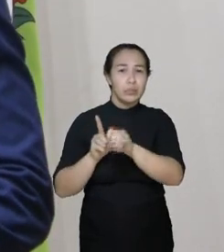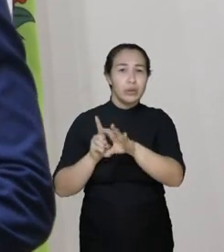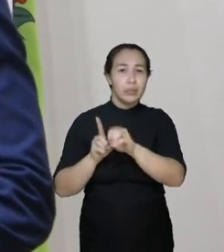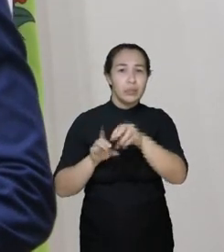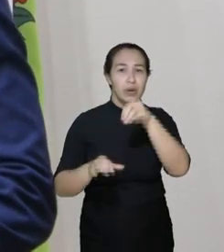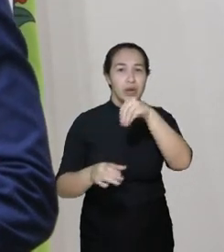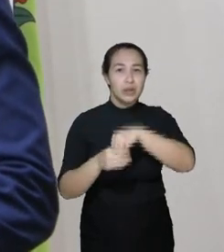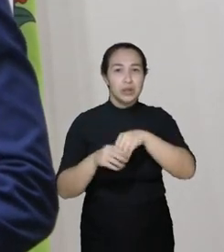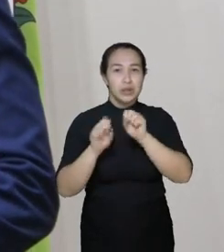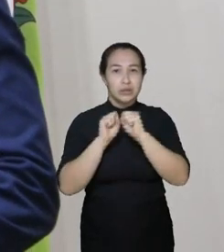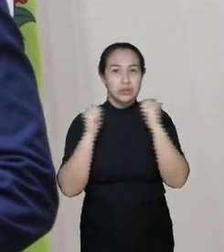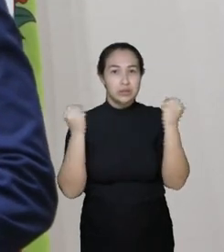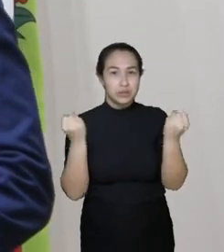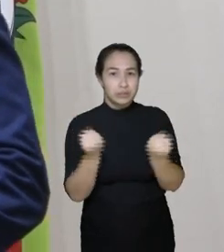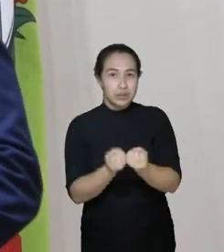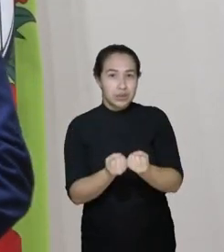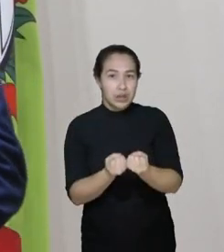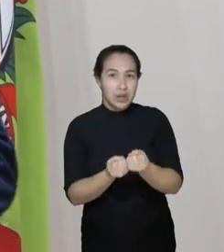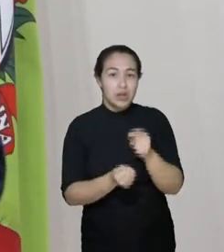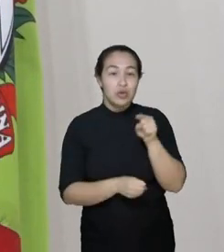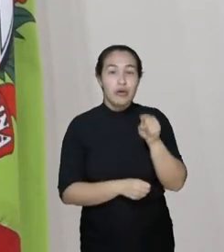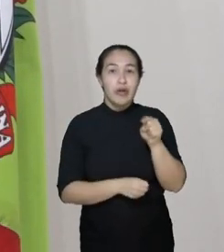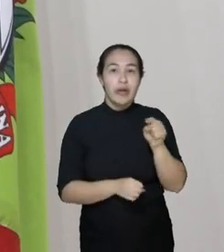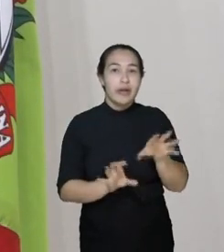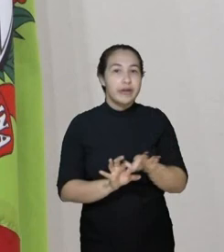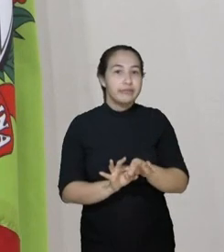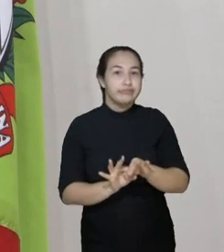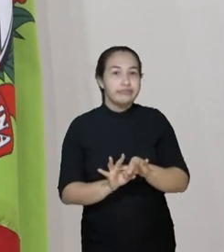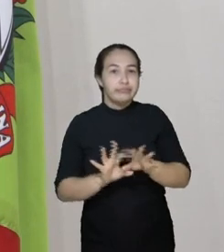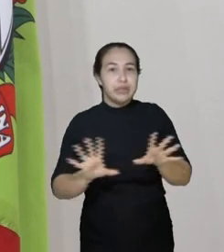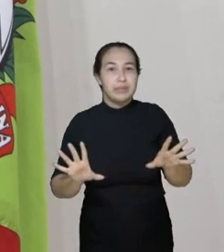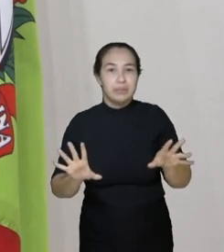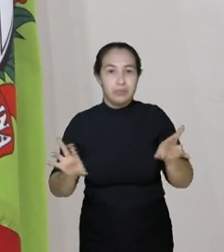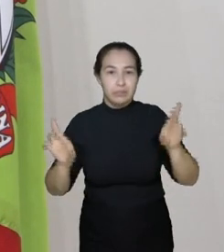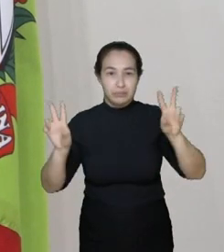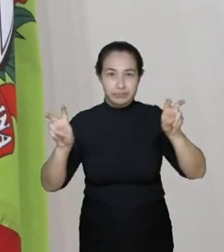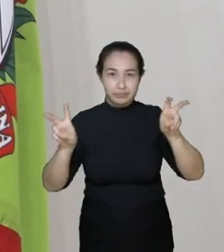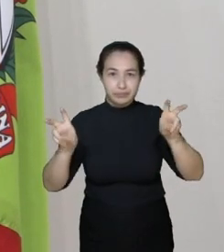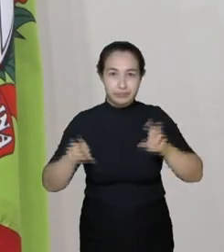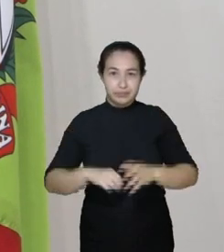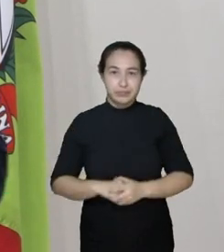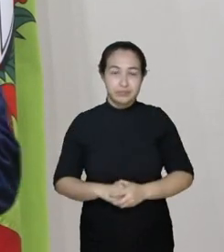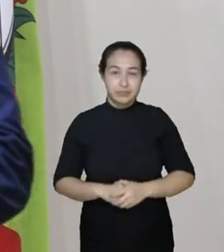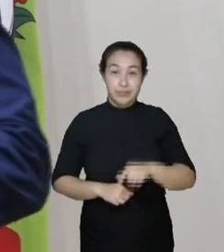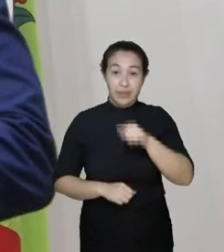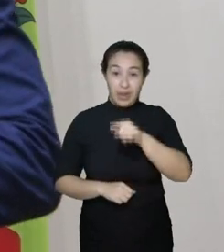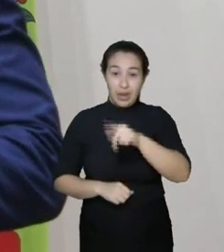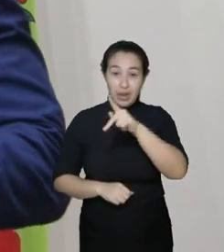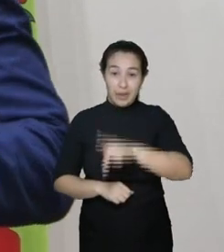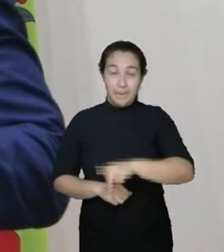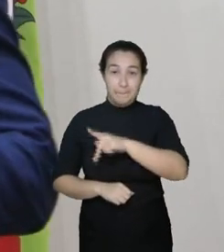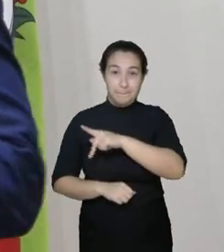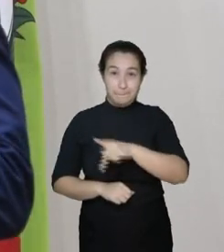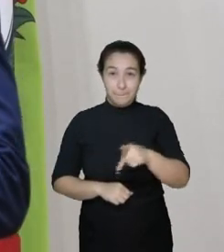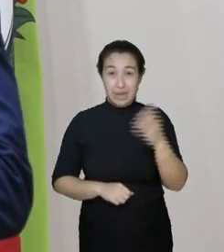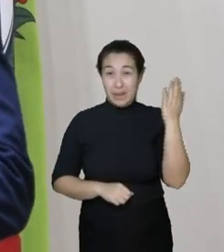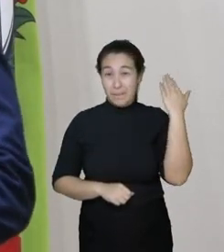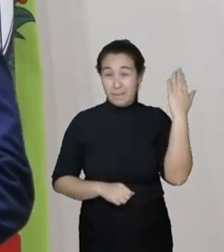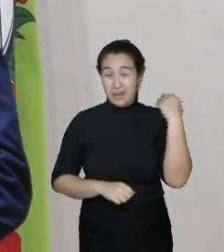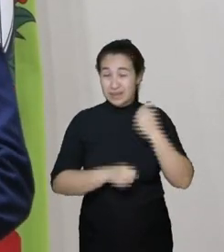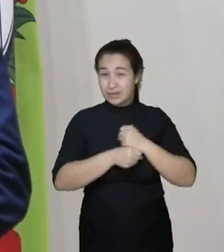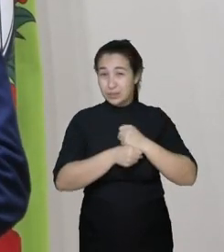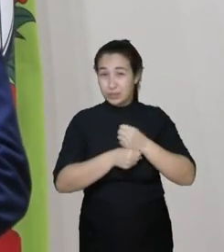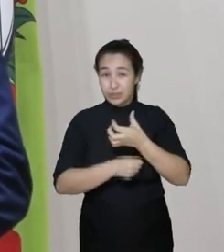teologia da libertação. Que são padres da década de 60